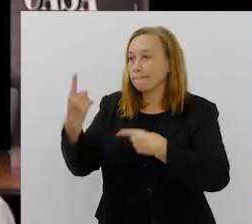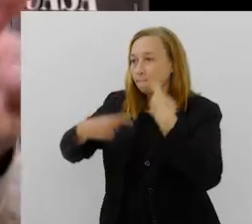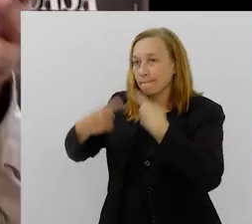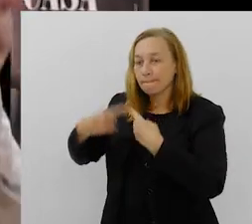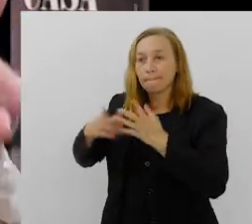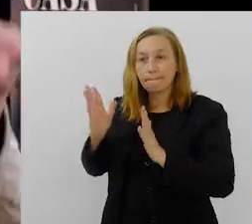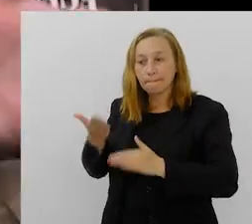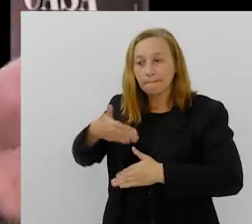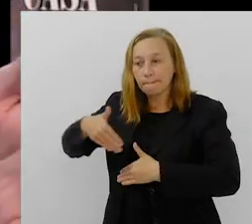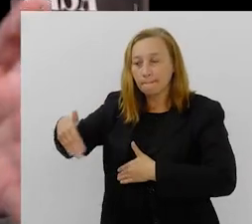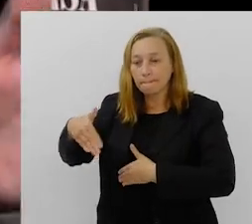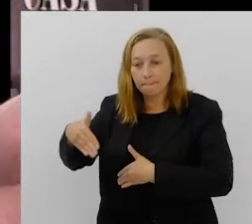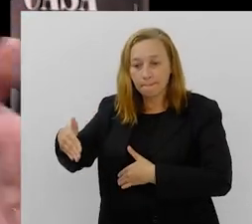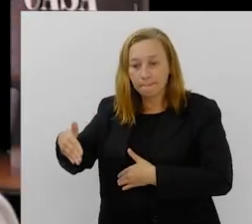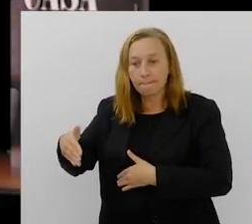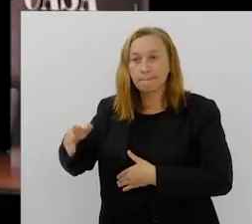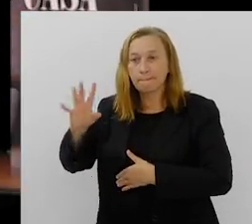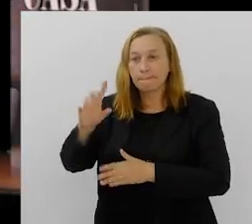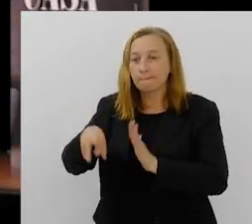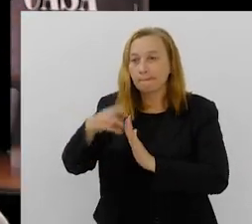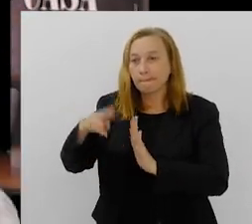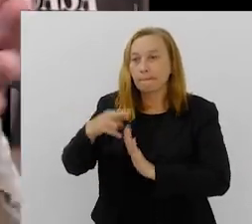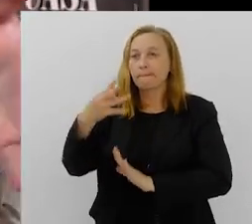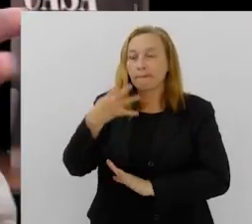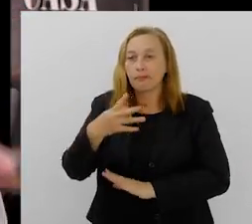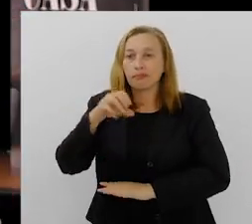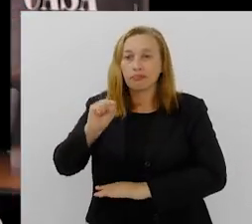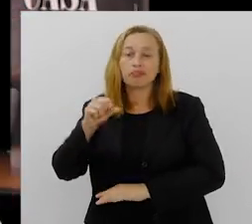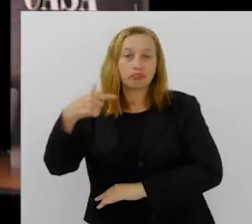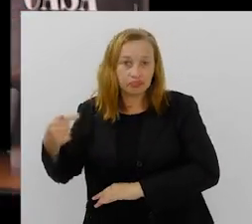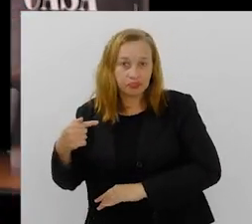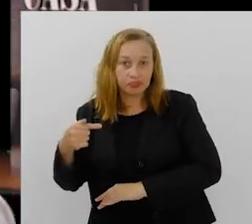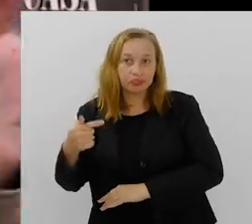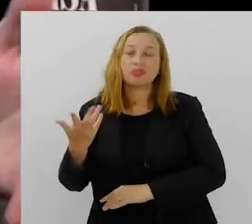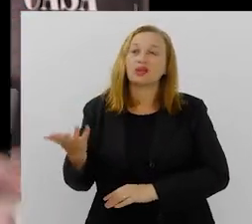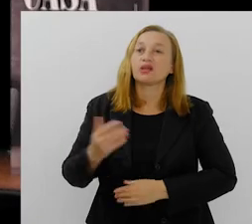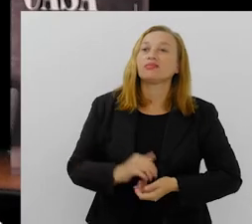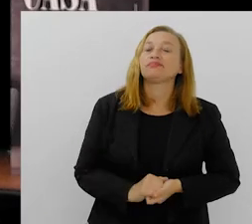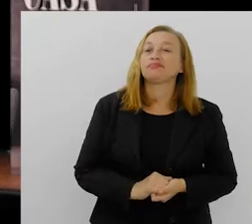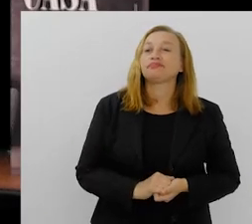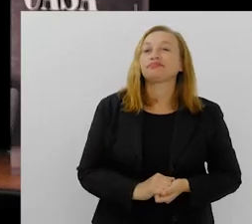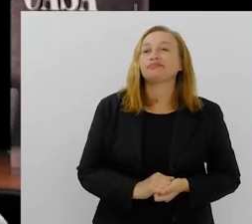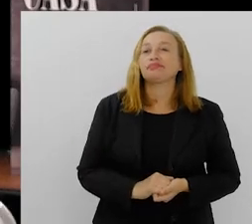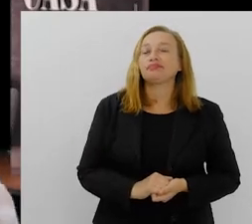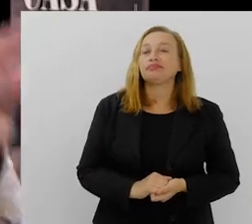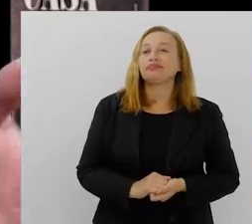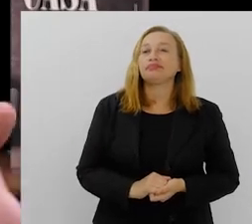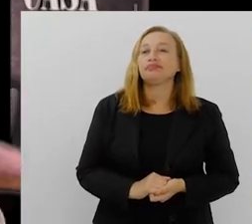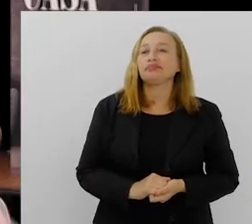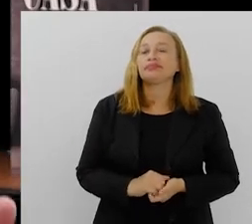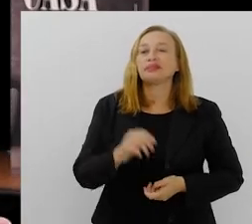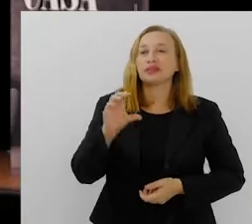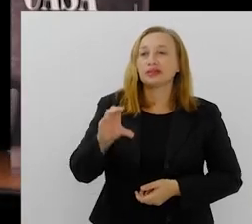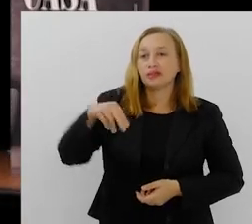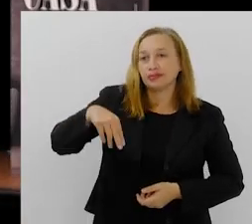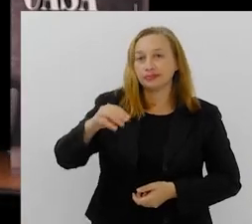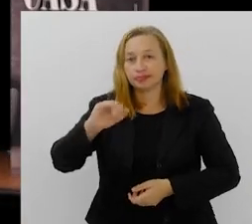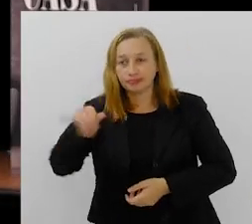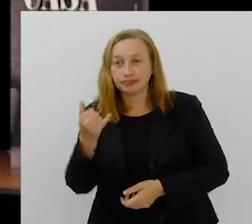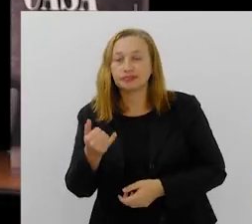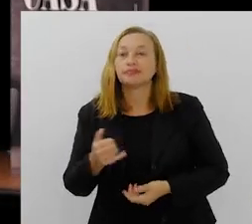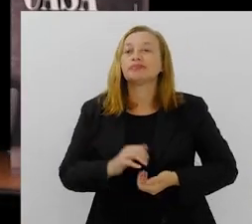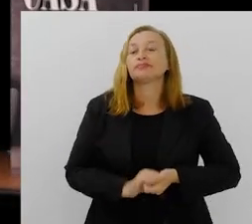discussão sobre a resolução 487, né? Do CNJ.